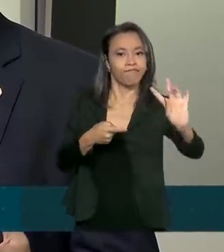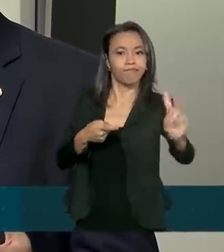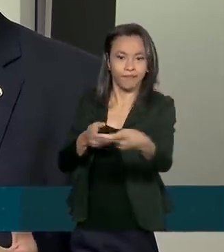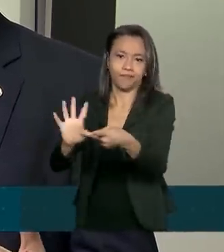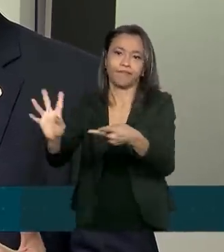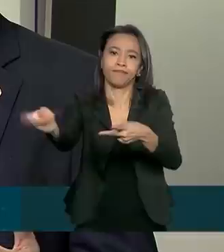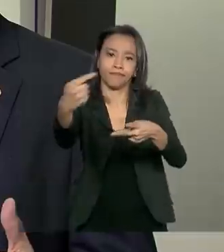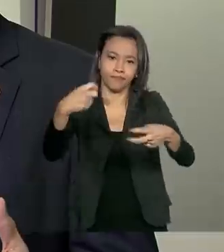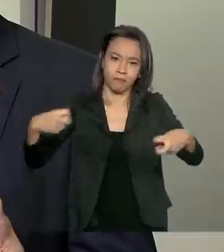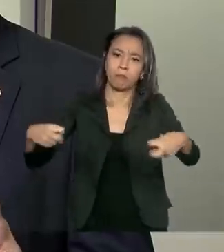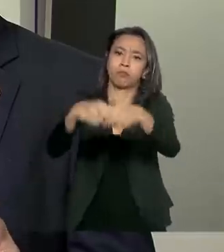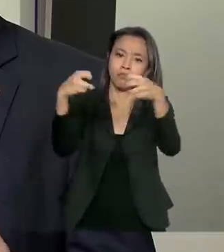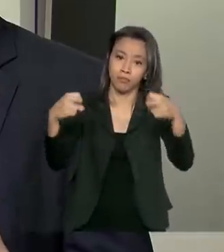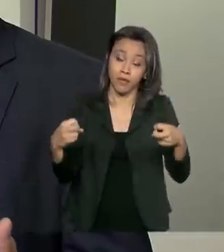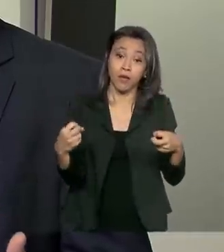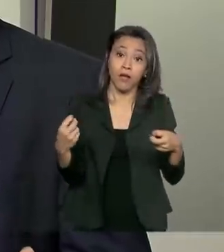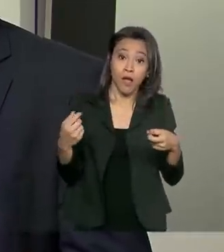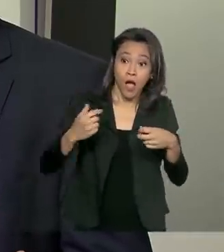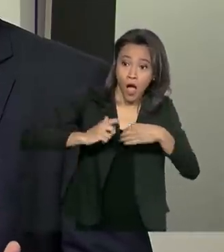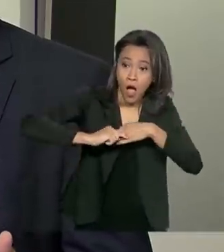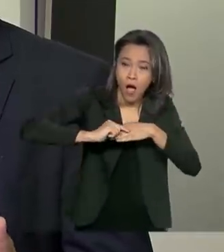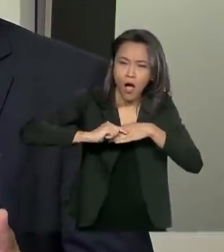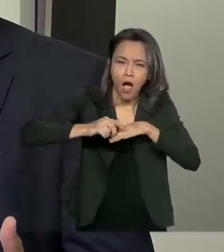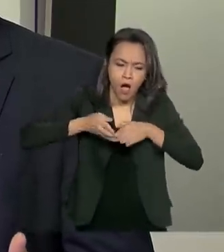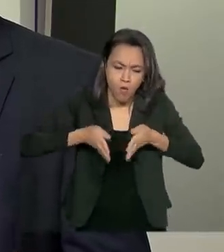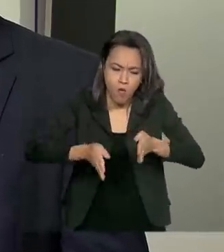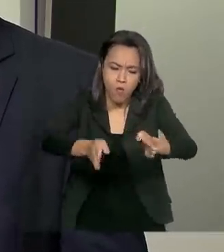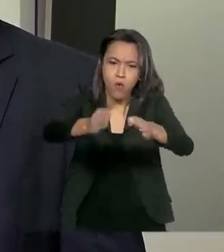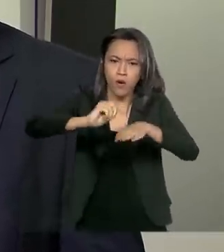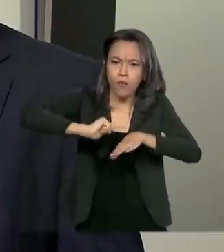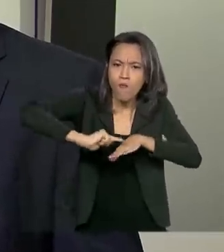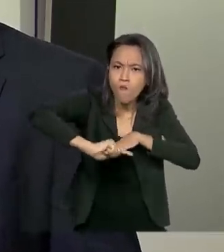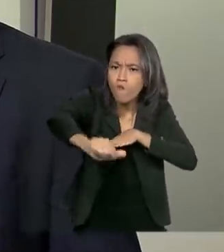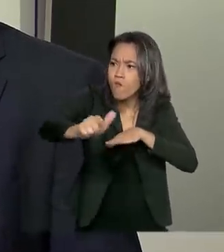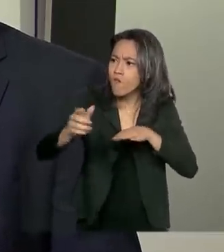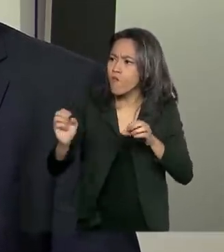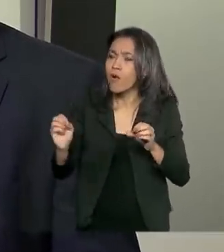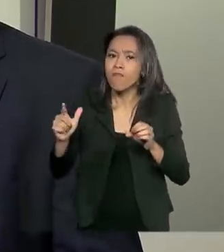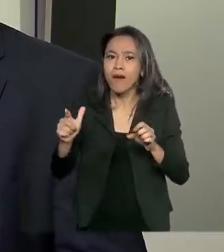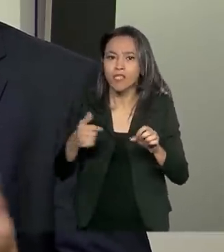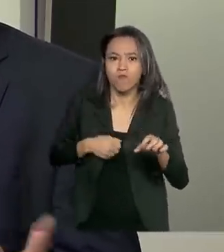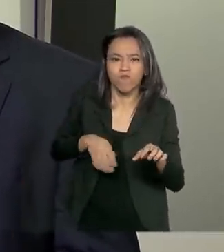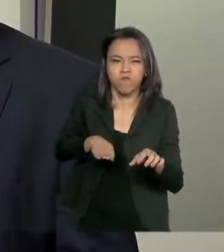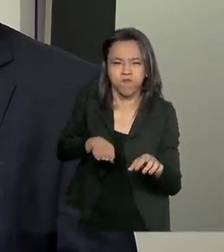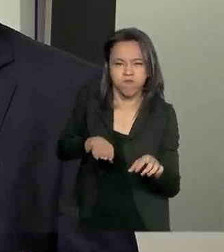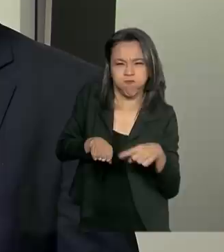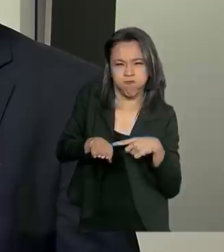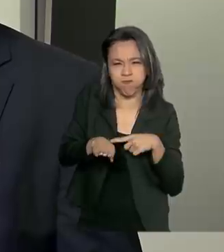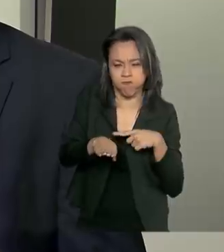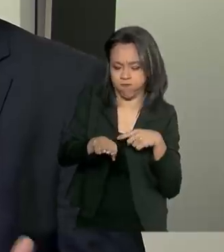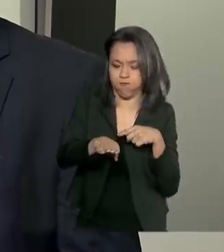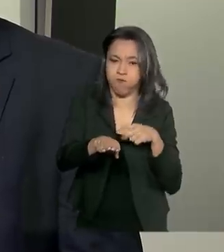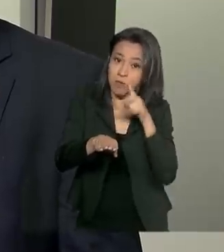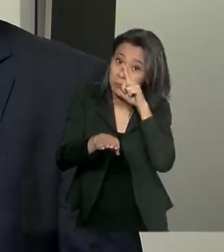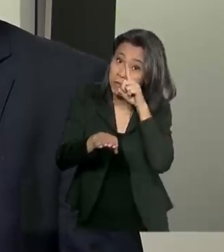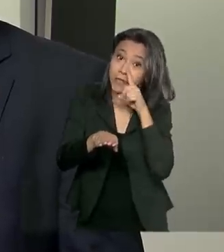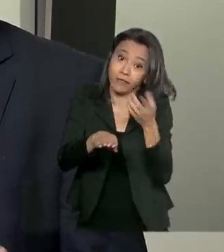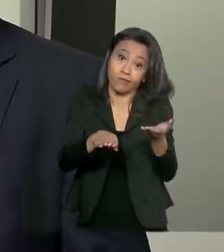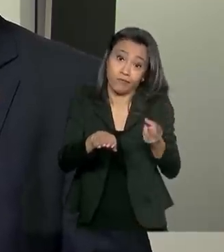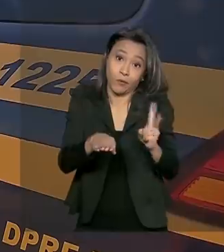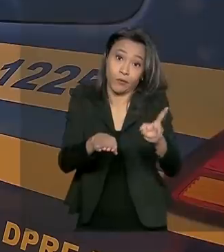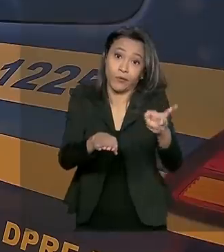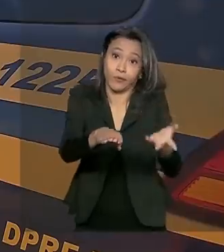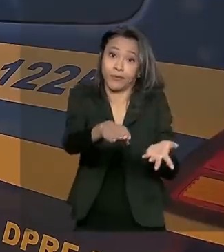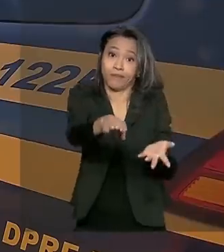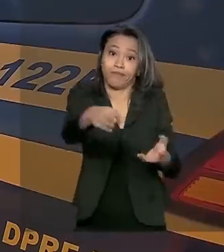As vias mais vazias permitem que o condutor desenvolva uma velocidade maior e o risco de acidentes, então, ele continua existindo.